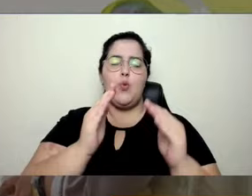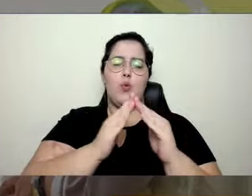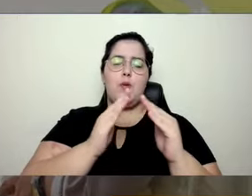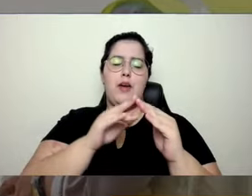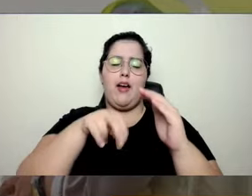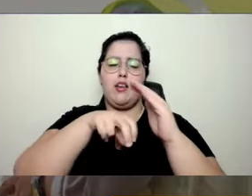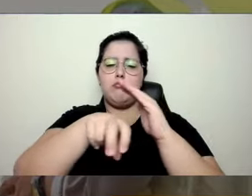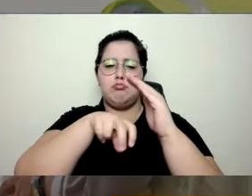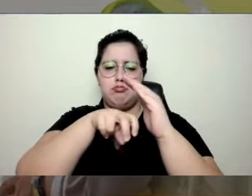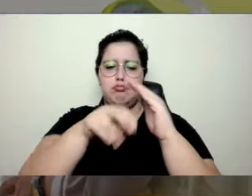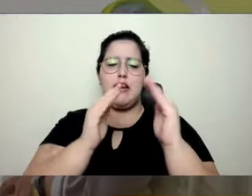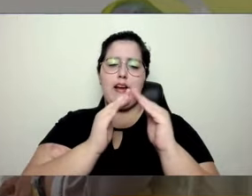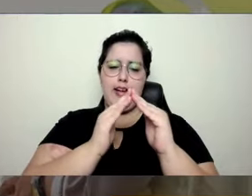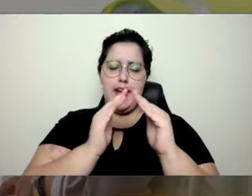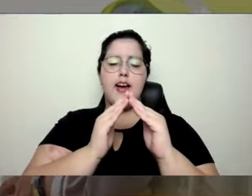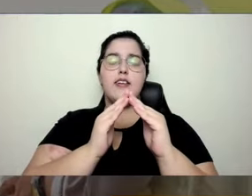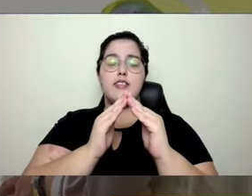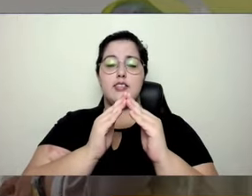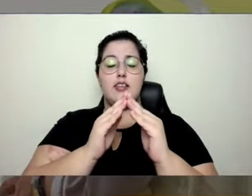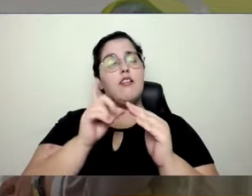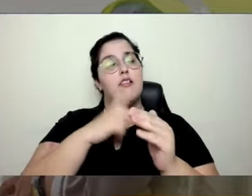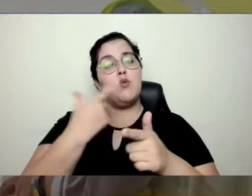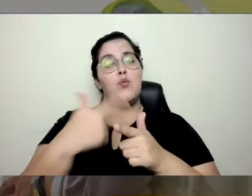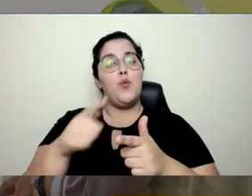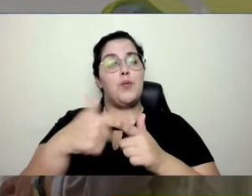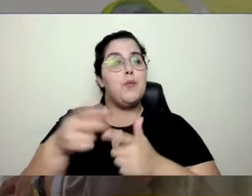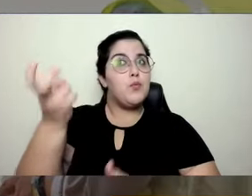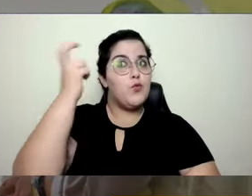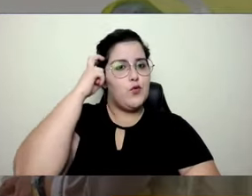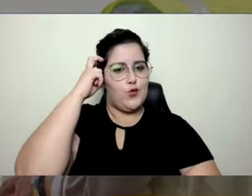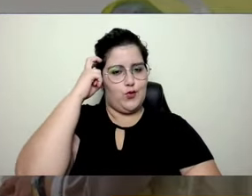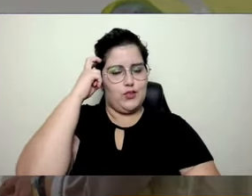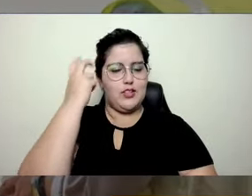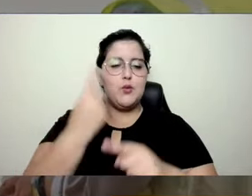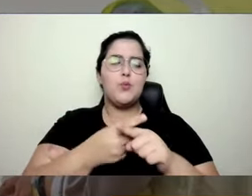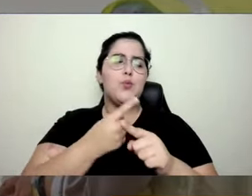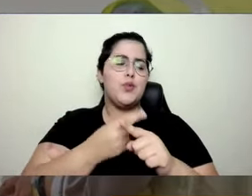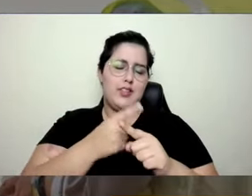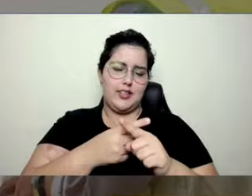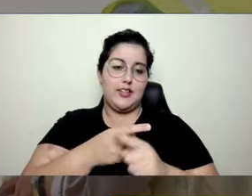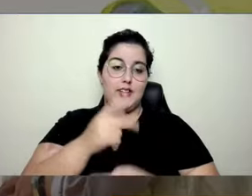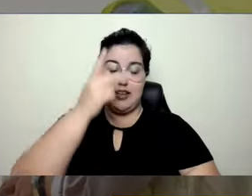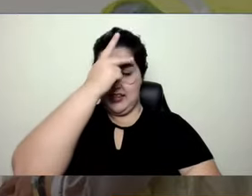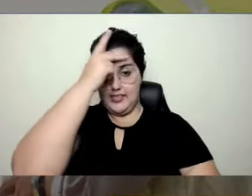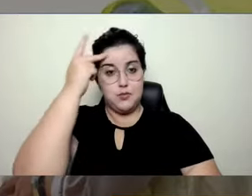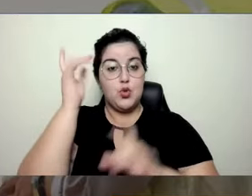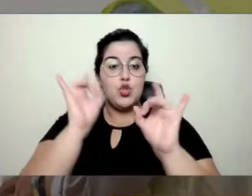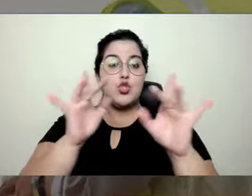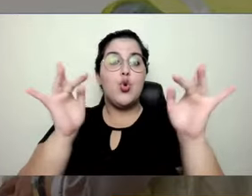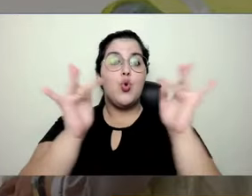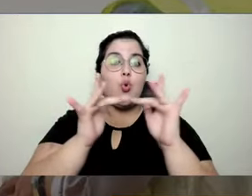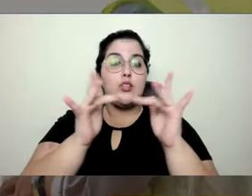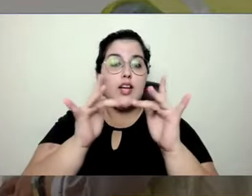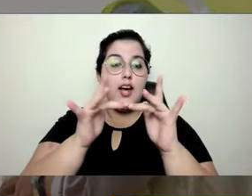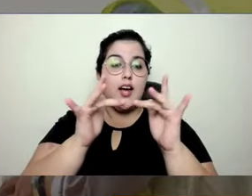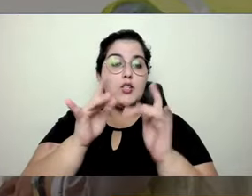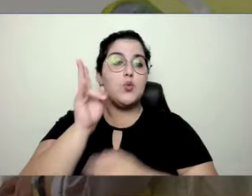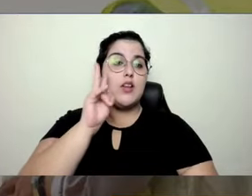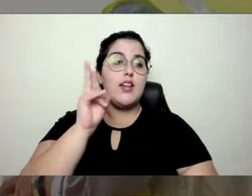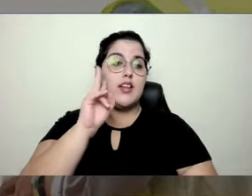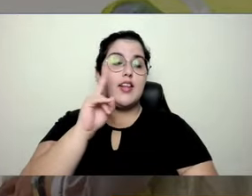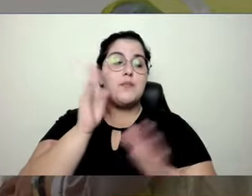alguns lugares tem um problema de cultura muito grande, porque as pessoas só entram em contato com você quando lembram alguma coisa para te cobrar.